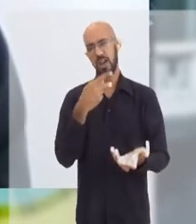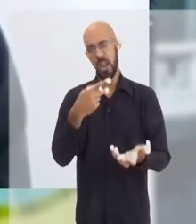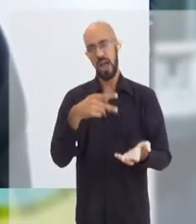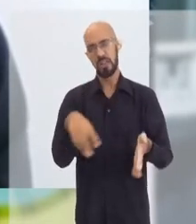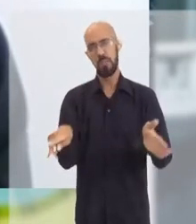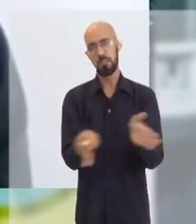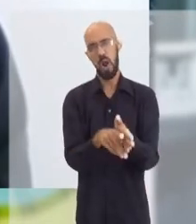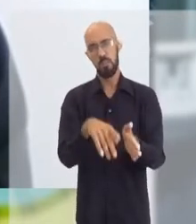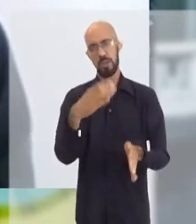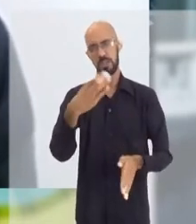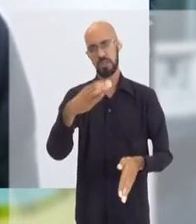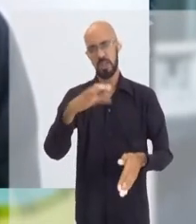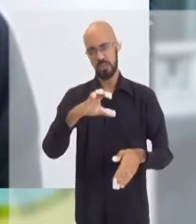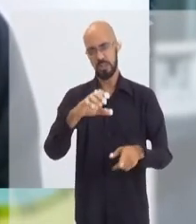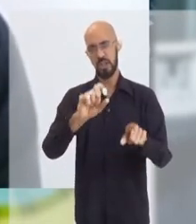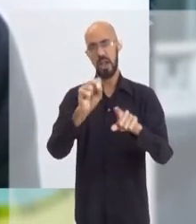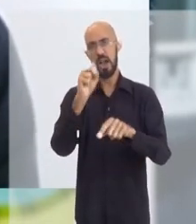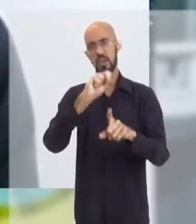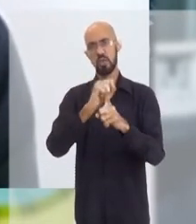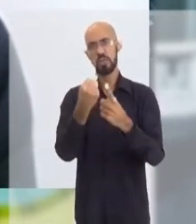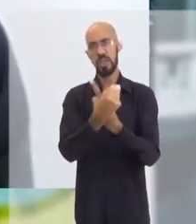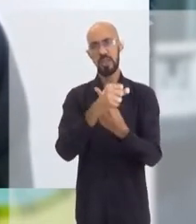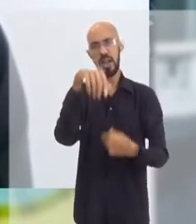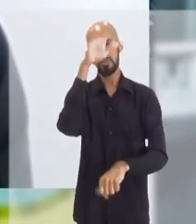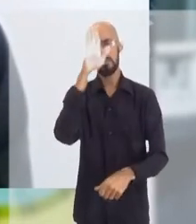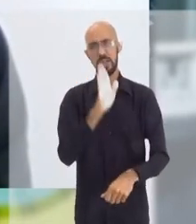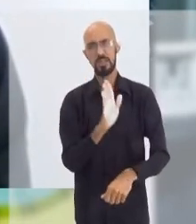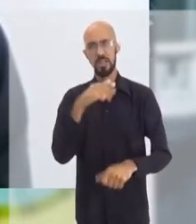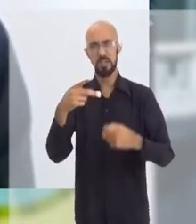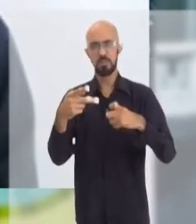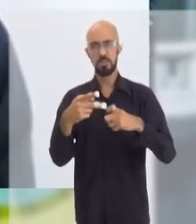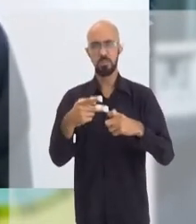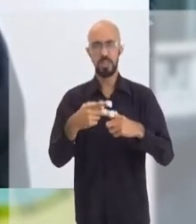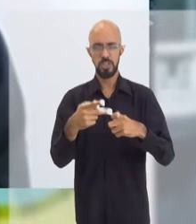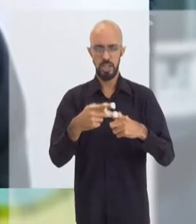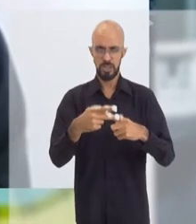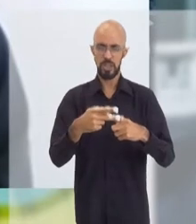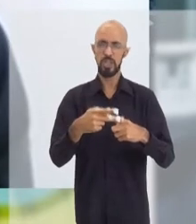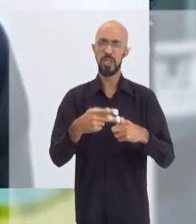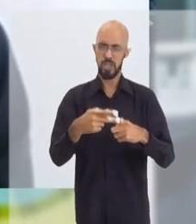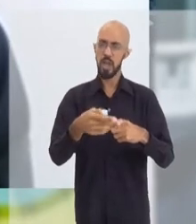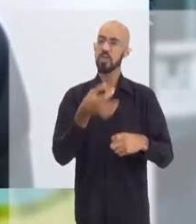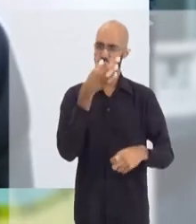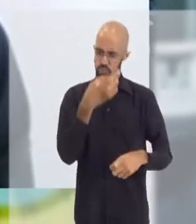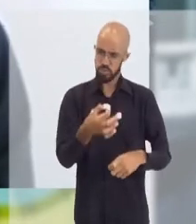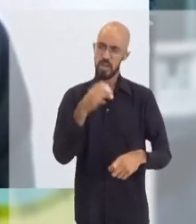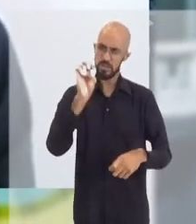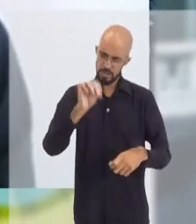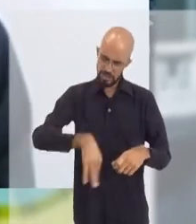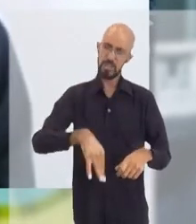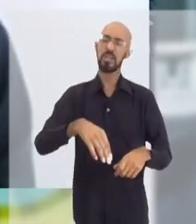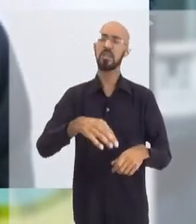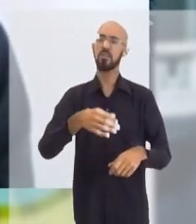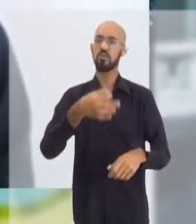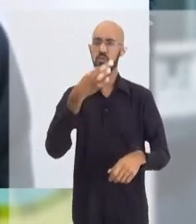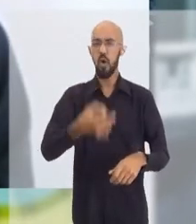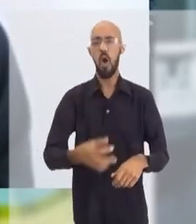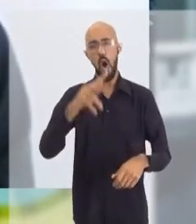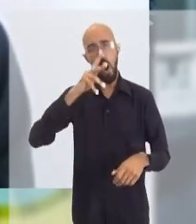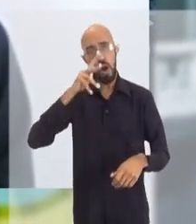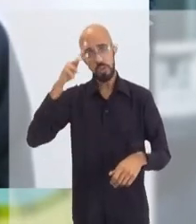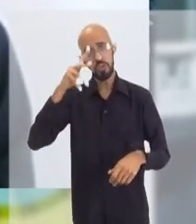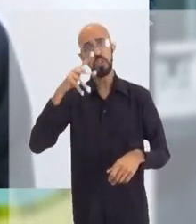acompanham, a Sociedade Brasileira de Pediatria e todos esses órgãos que eu citei, recomendo de maneira enfática a